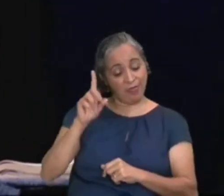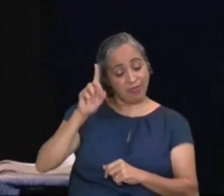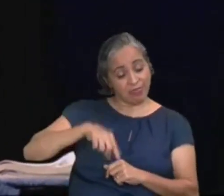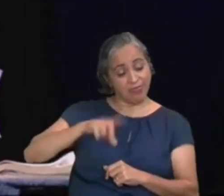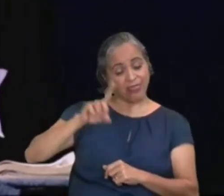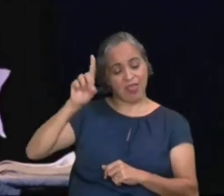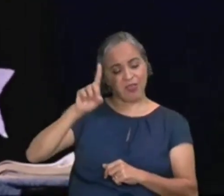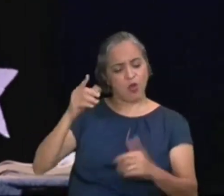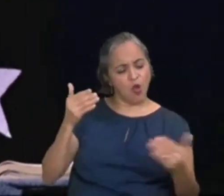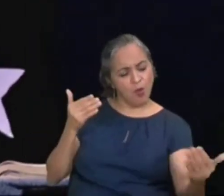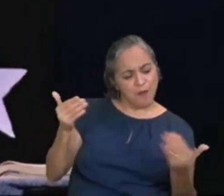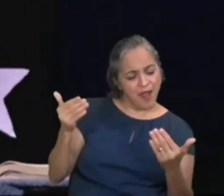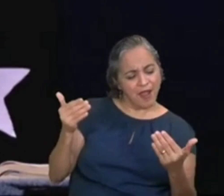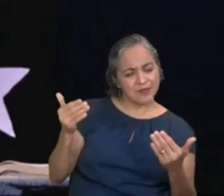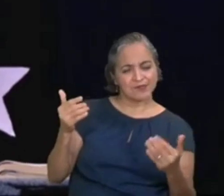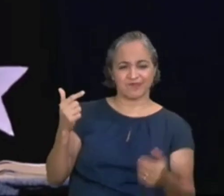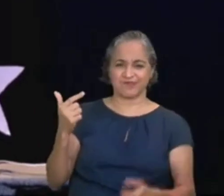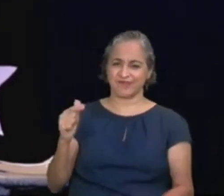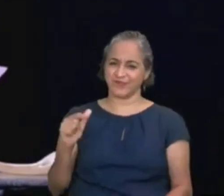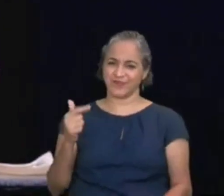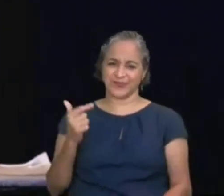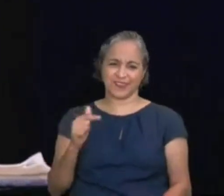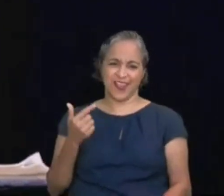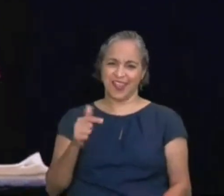ele é incomparável,